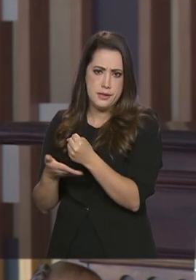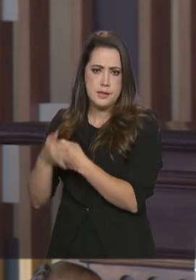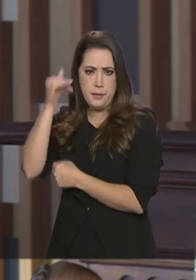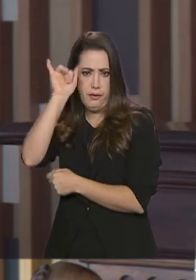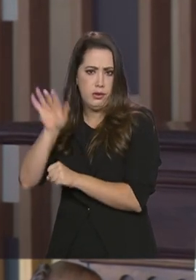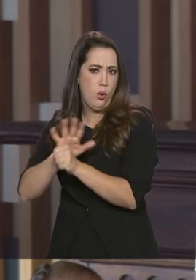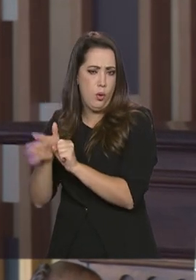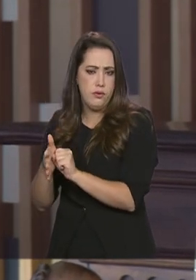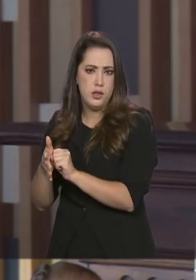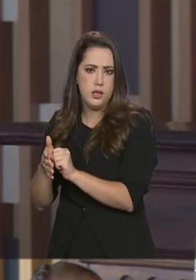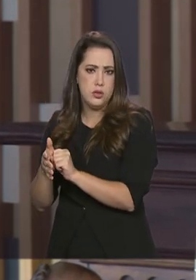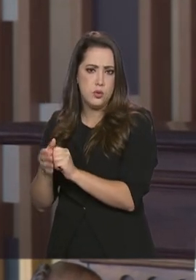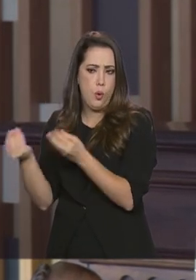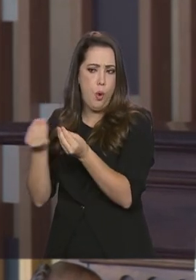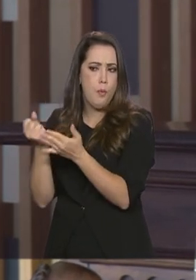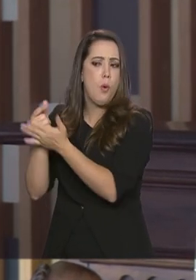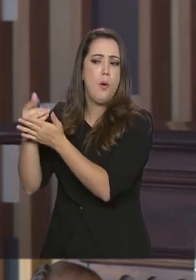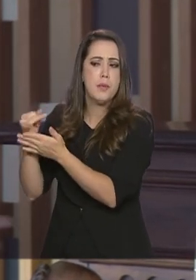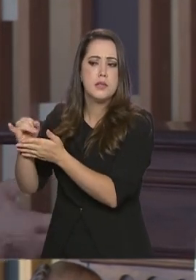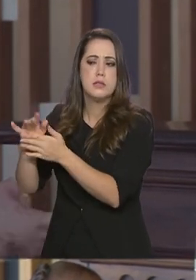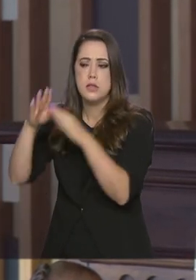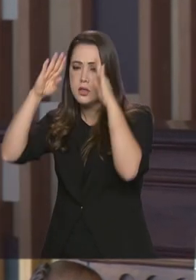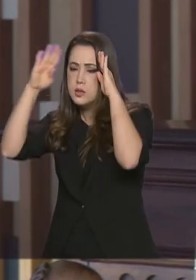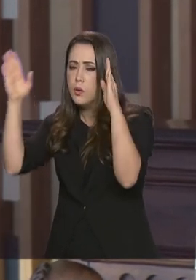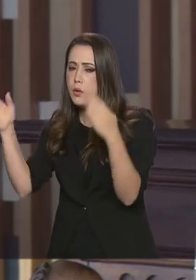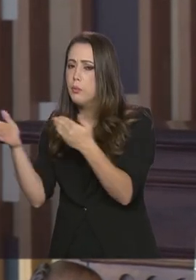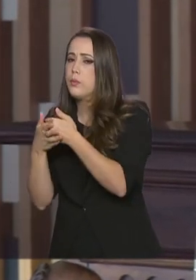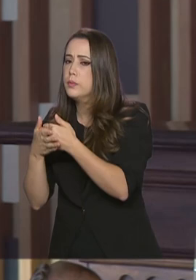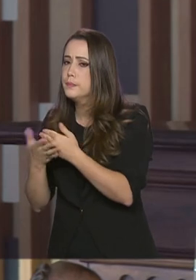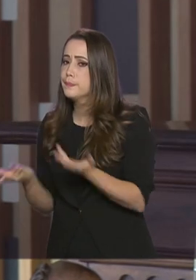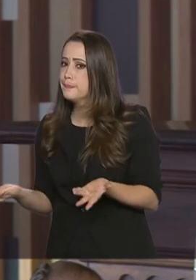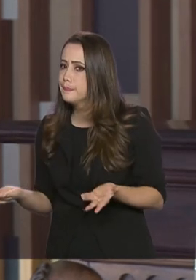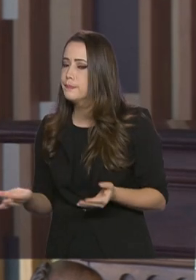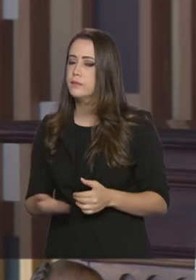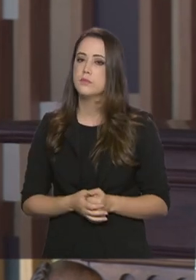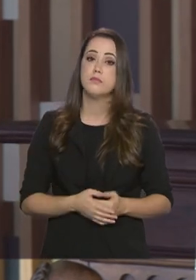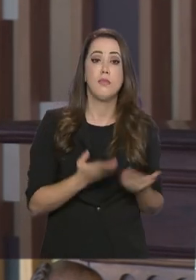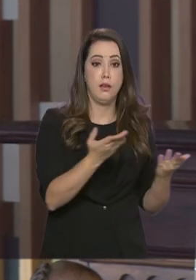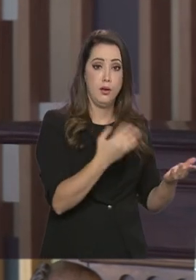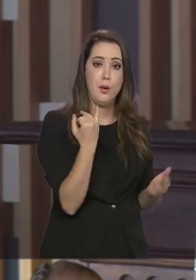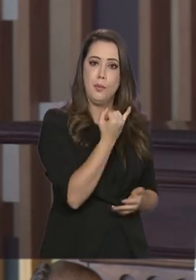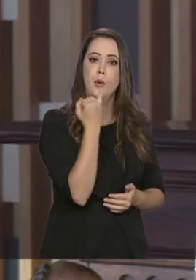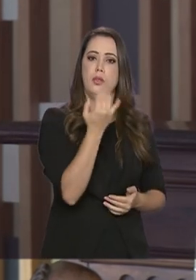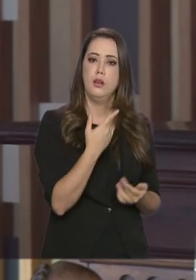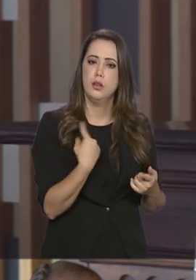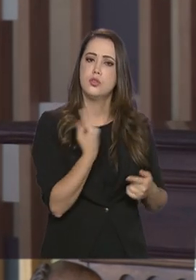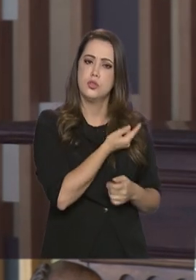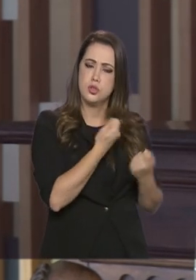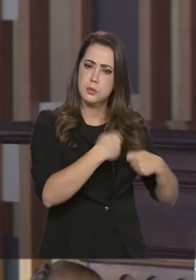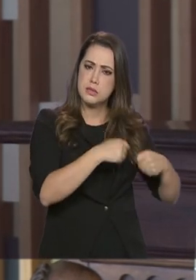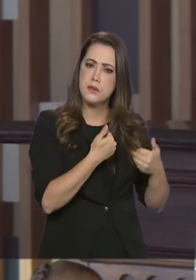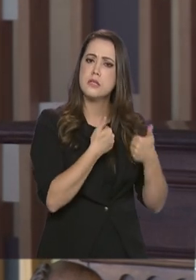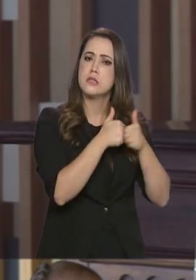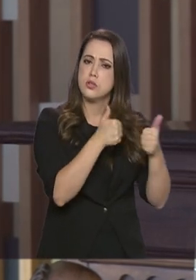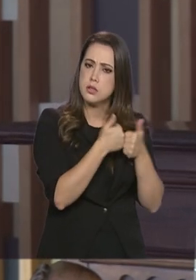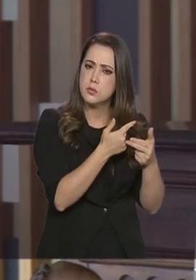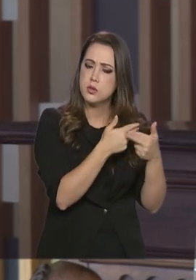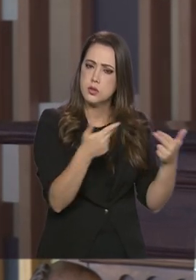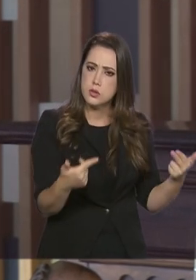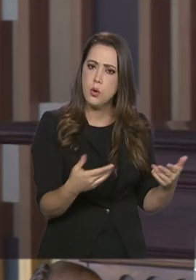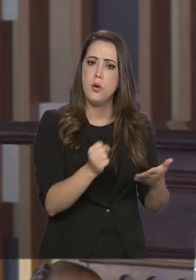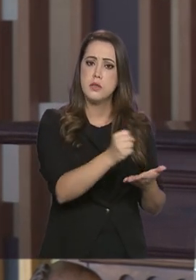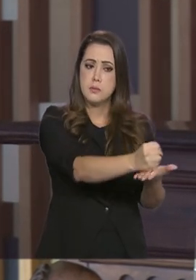Nós trabalhamos muito para, sempre que necessário, viabilizar essa importação de insumos e para receber doações e